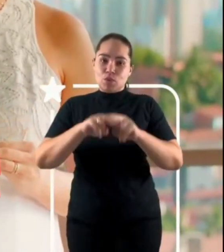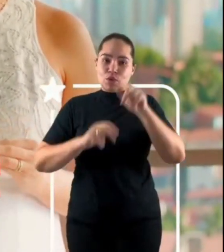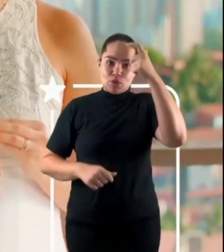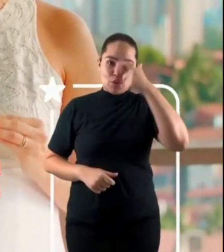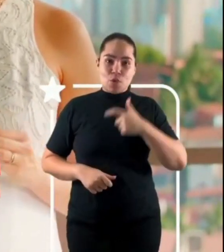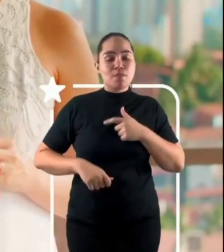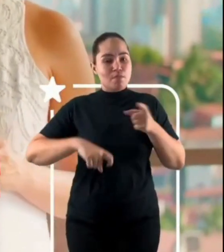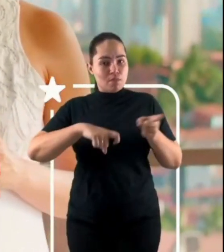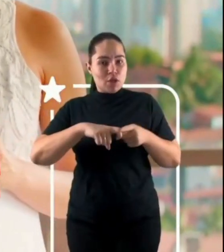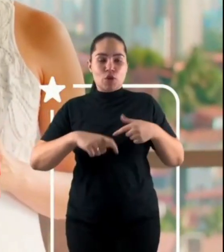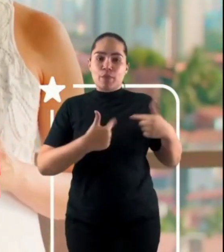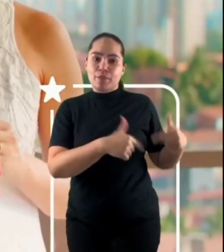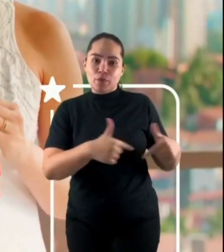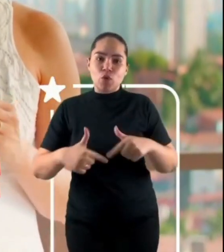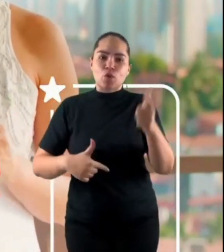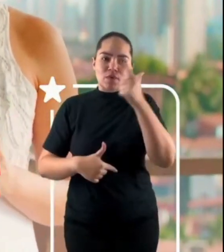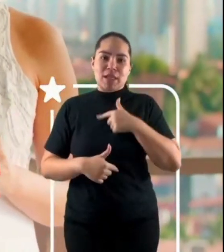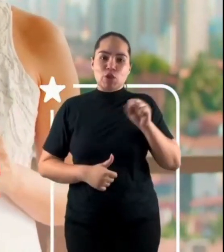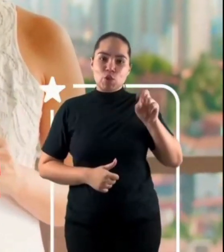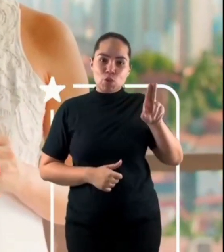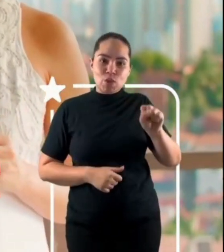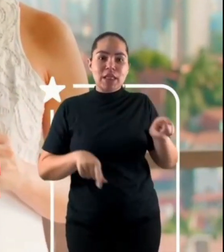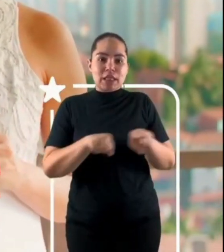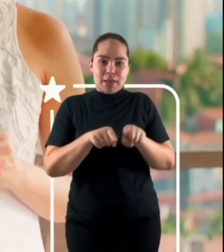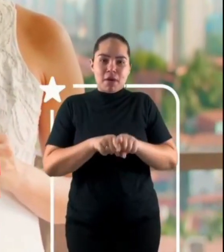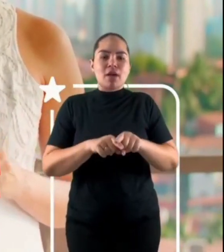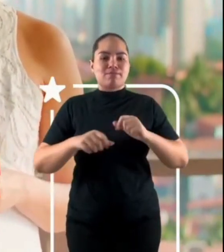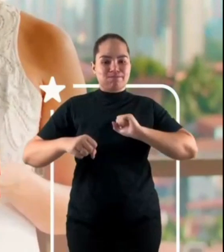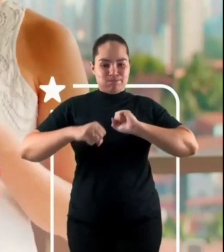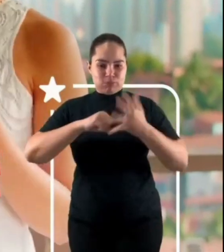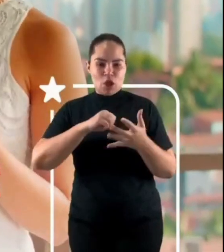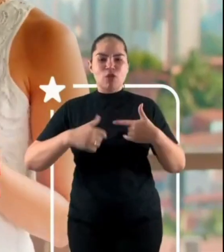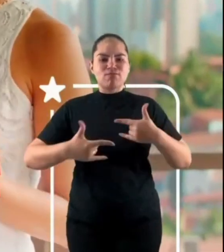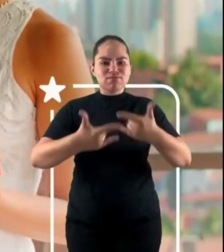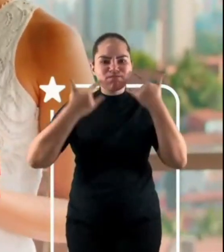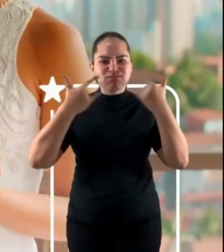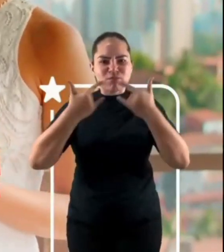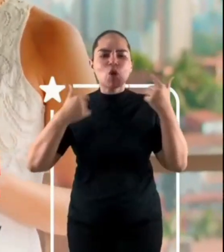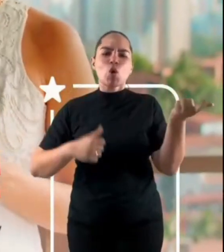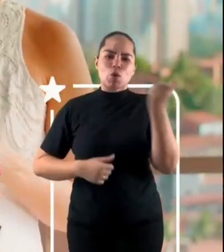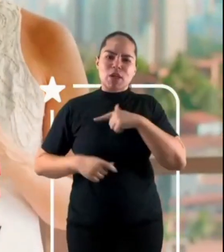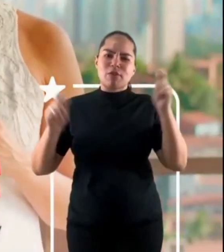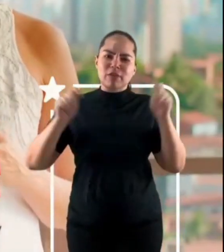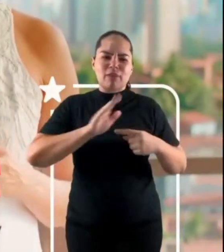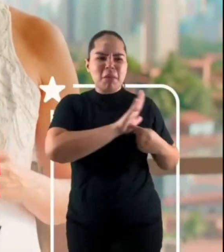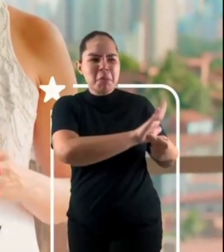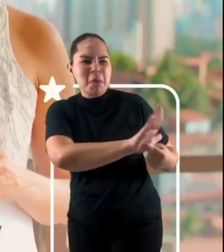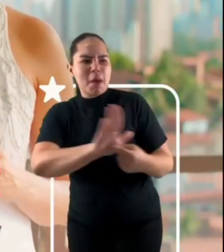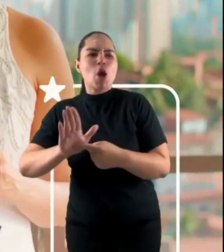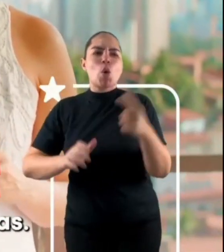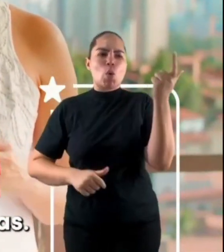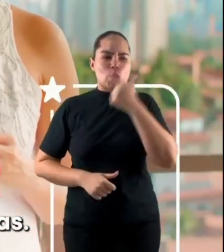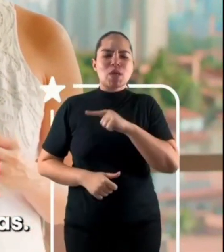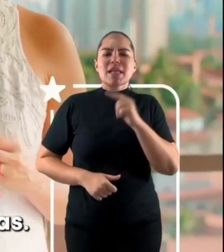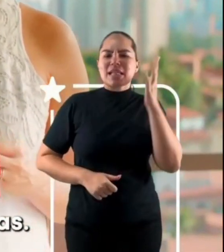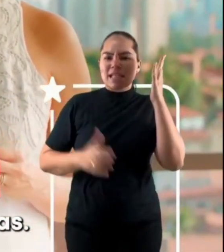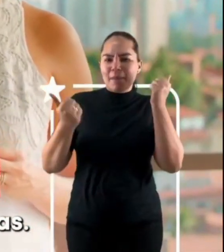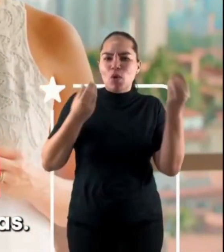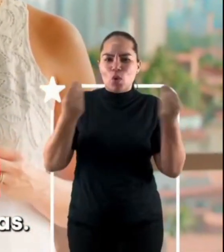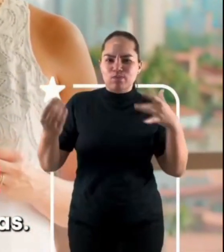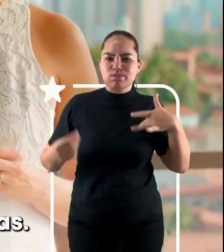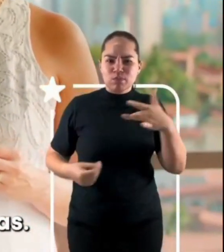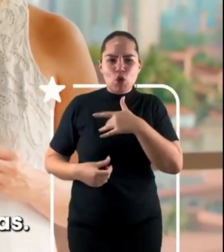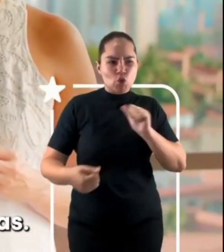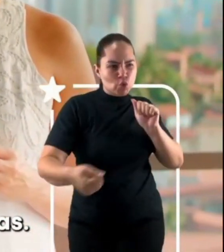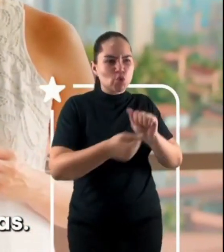atuei na linha de frente da Covid. Conheço de perto a realidade da saúde. Junto com o Evandro, fomos cuidar de Fortaleza, melhorando